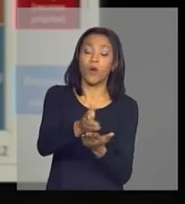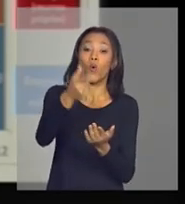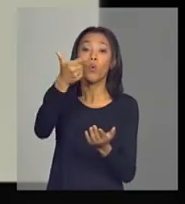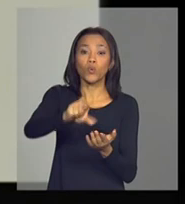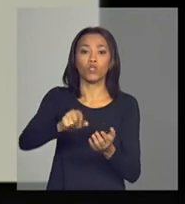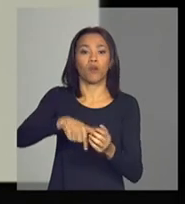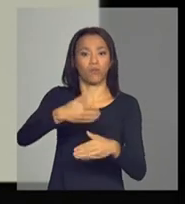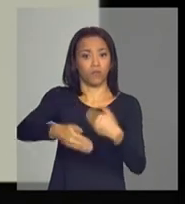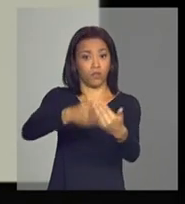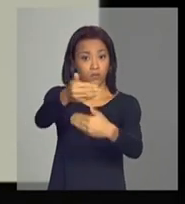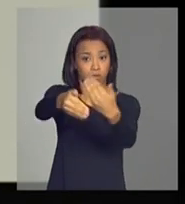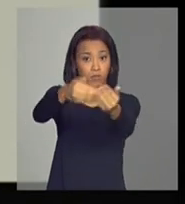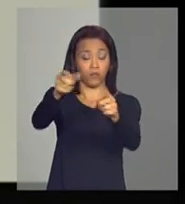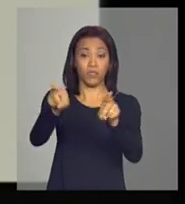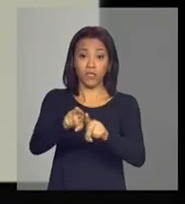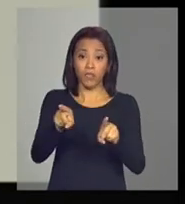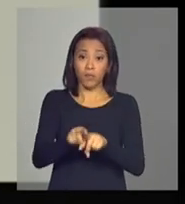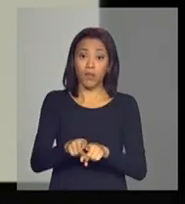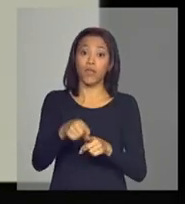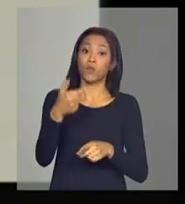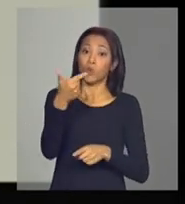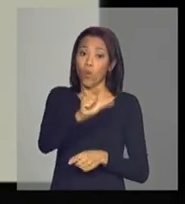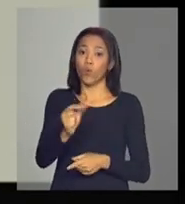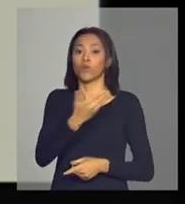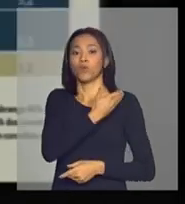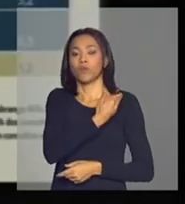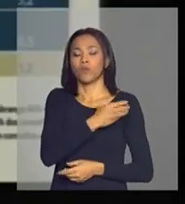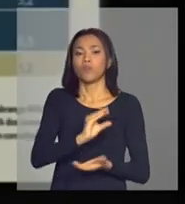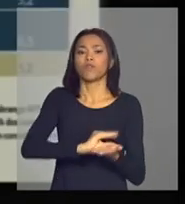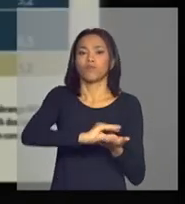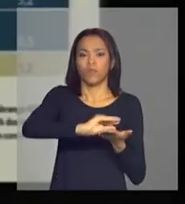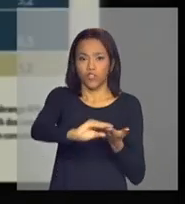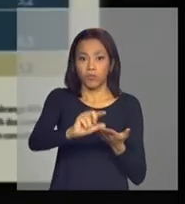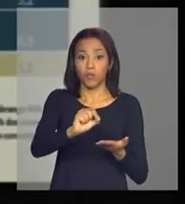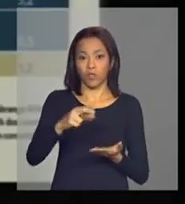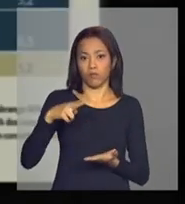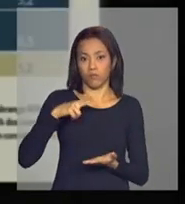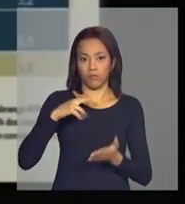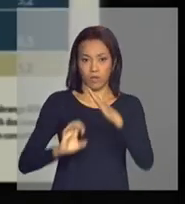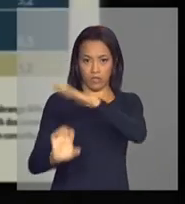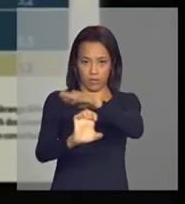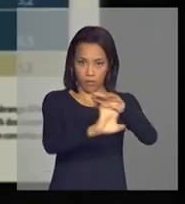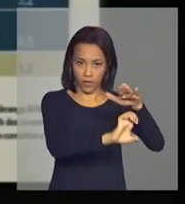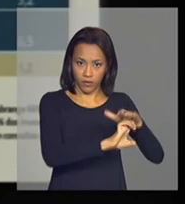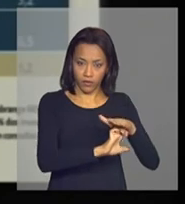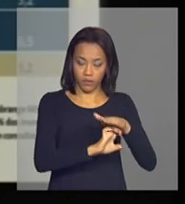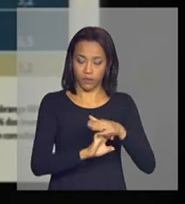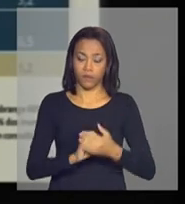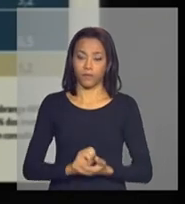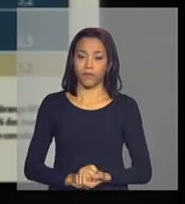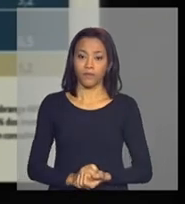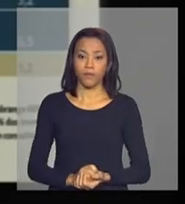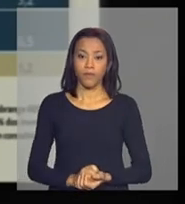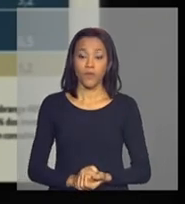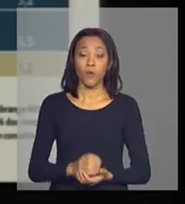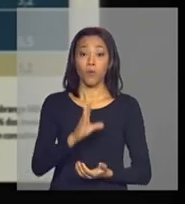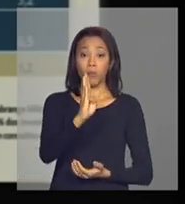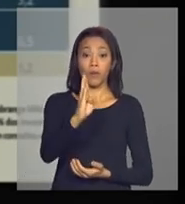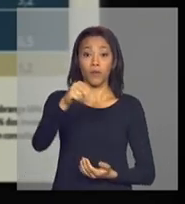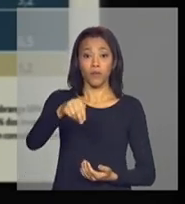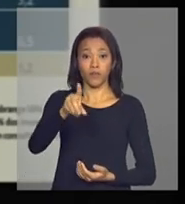público e do investimento privado induzido. O BNDES